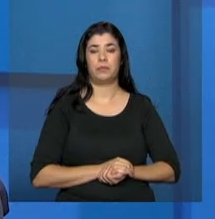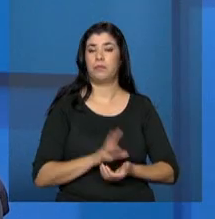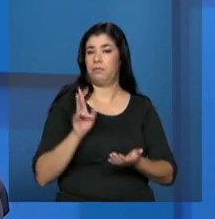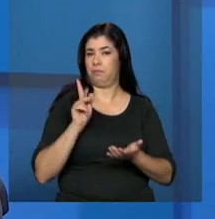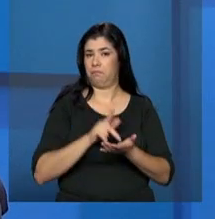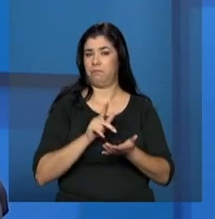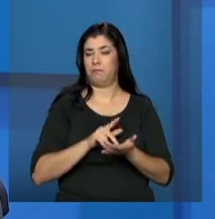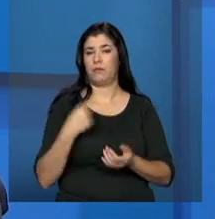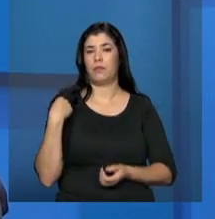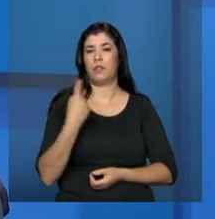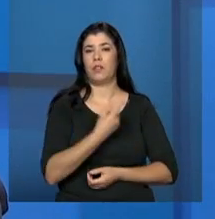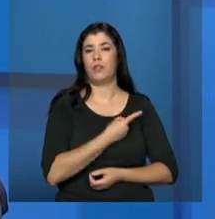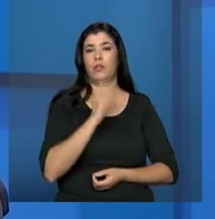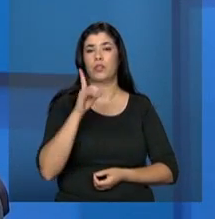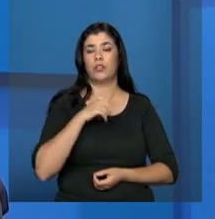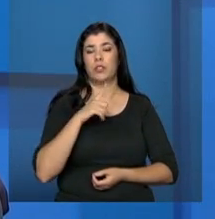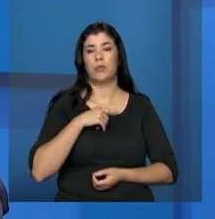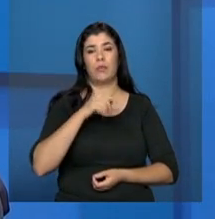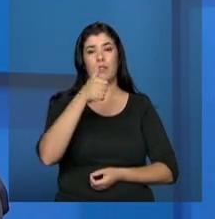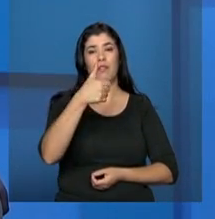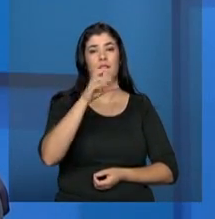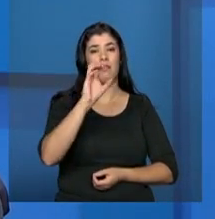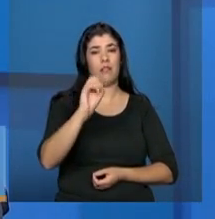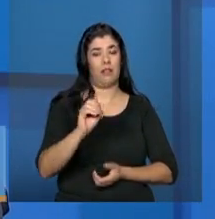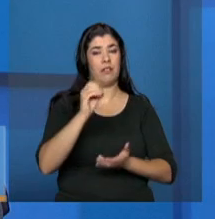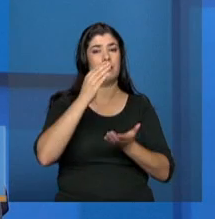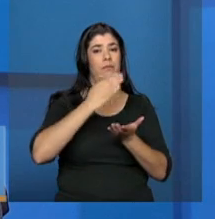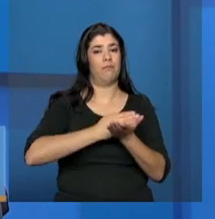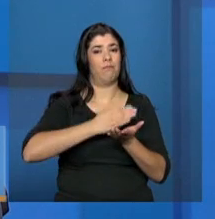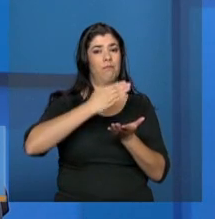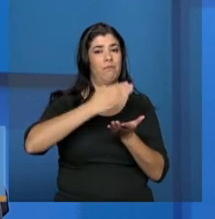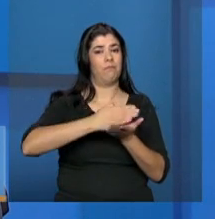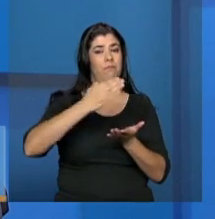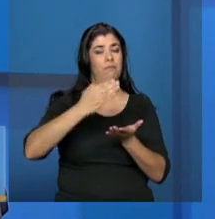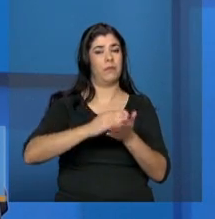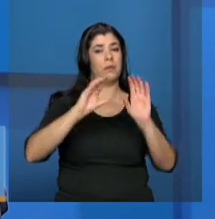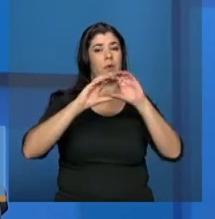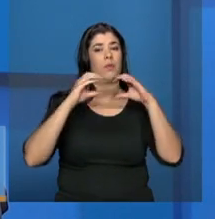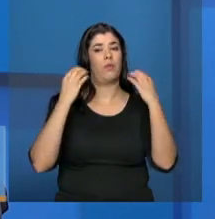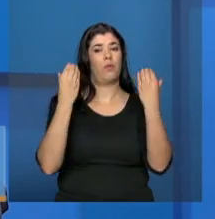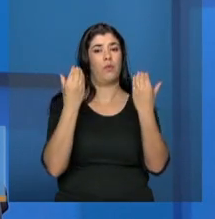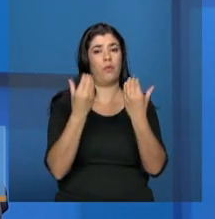estamos na décima etapa das conferências de assistência social,